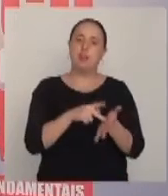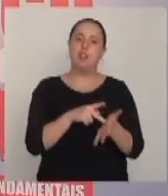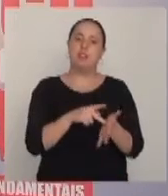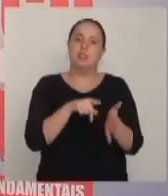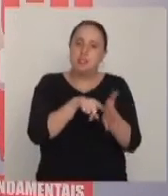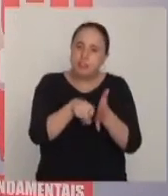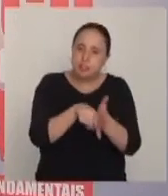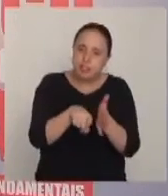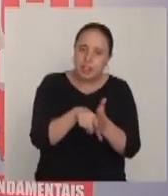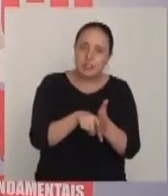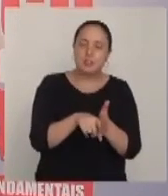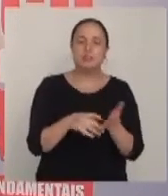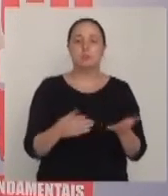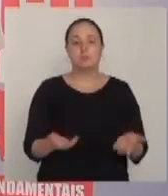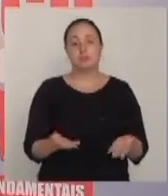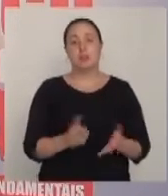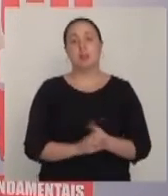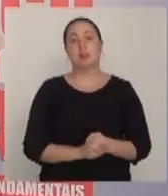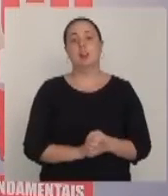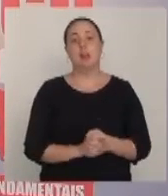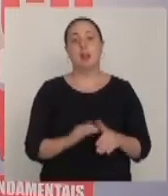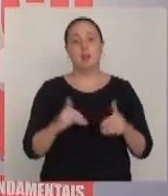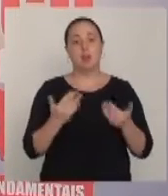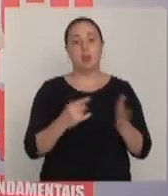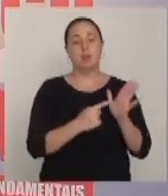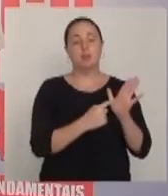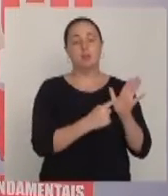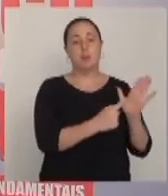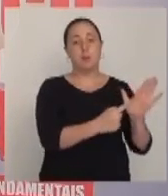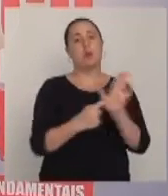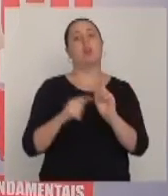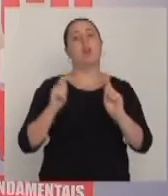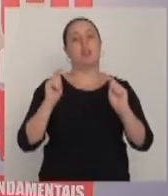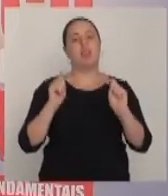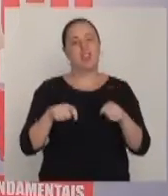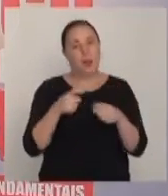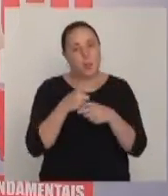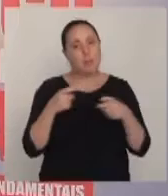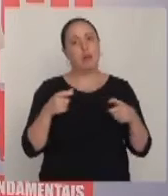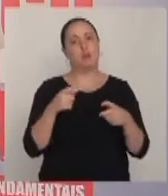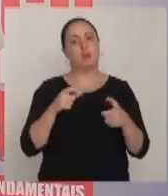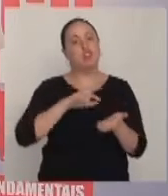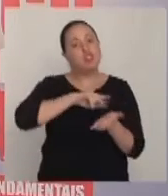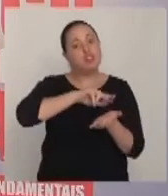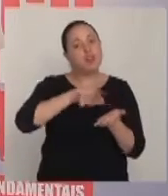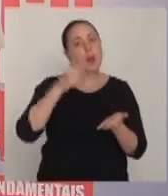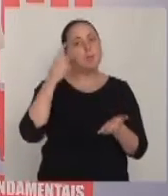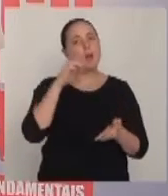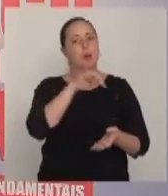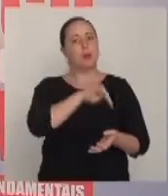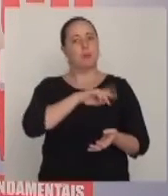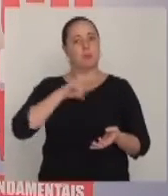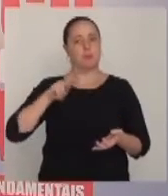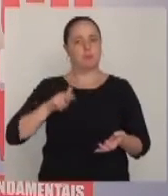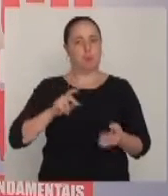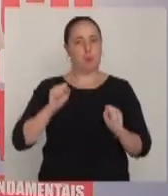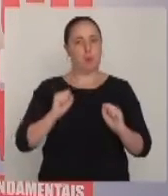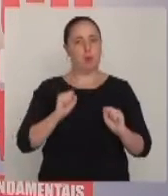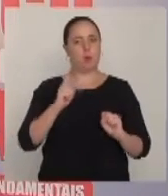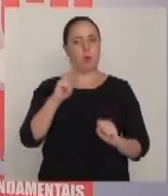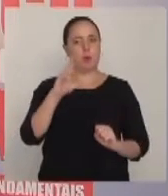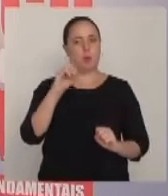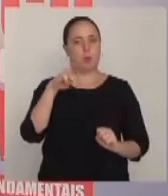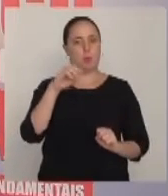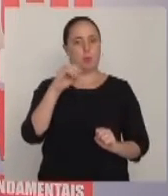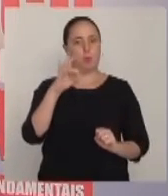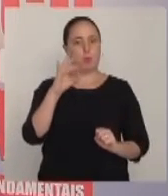oferecidas pelo Poder Judiciário. Então, isso, de fato, reflete uma necessidade maior da diversidade para que o Ministério Público, para